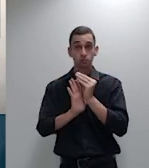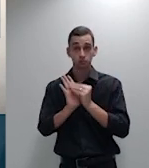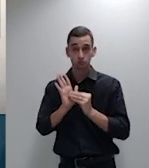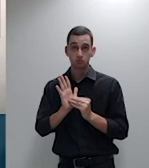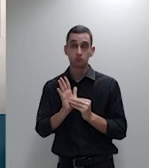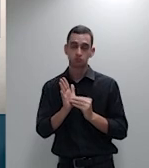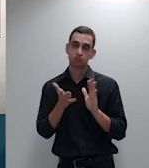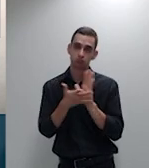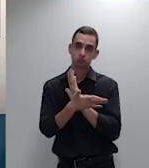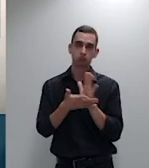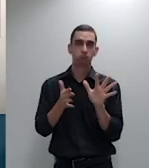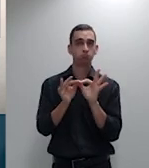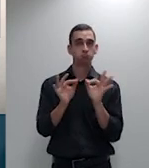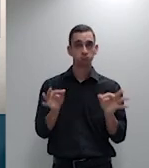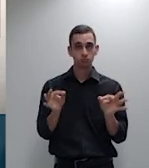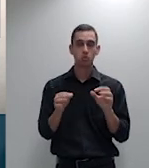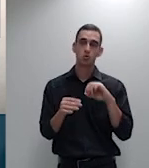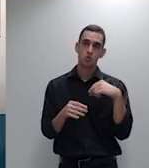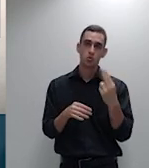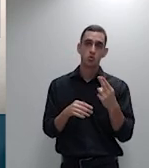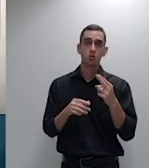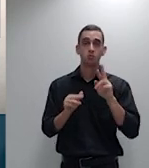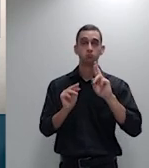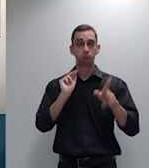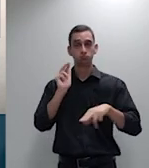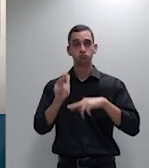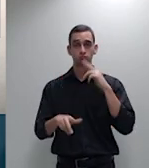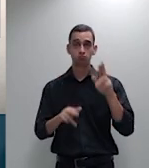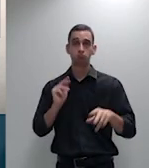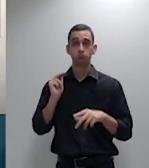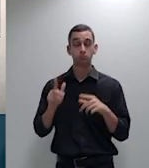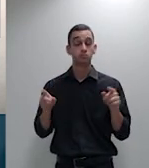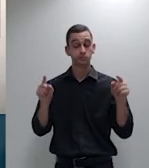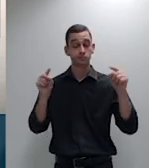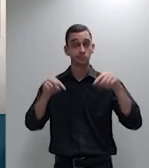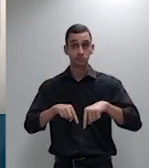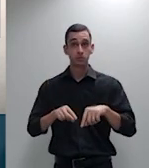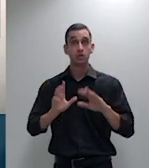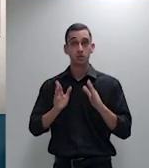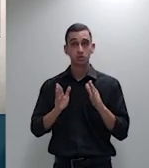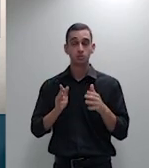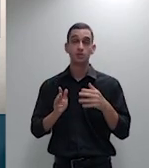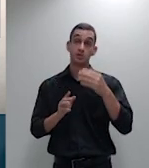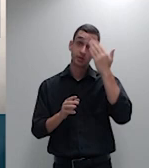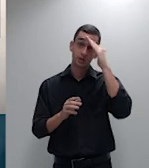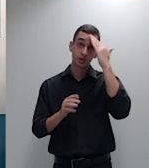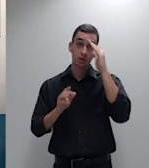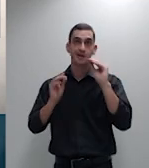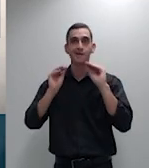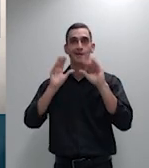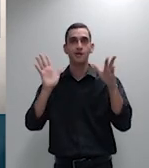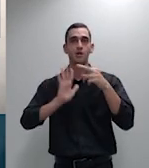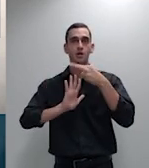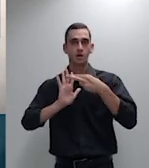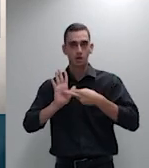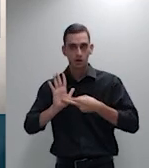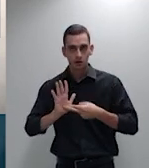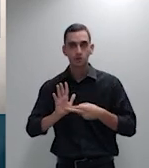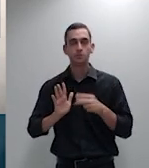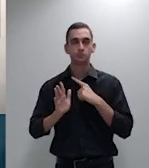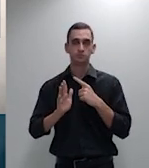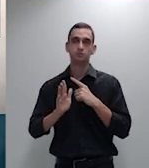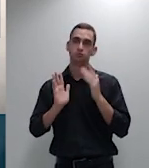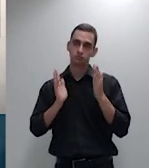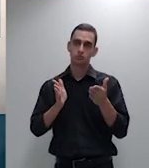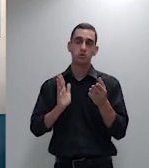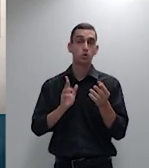essa igreja corte entendeu que a mesma regra que cabe com relação a faixa etária